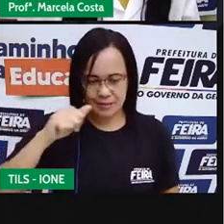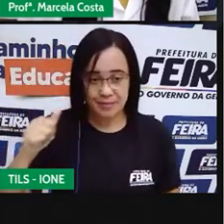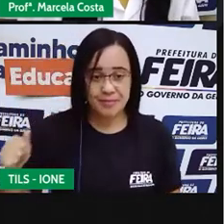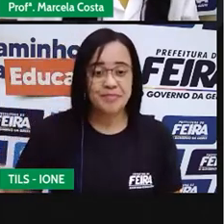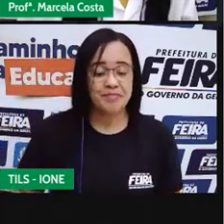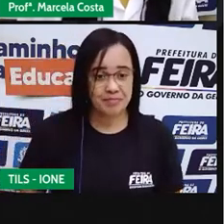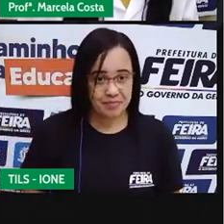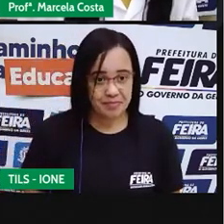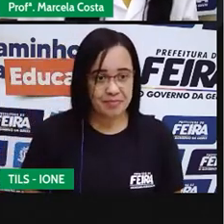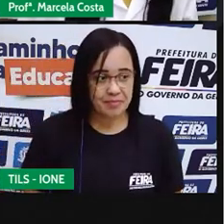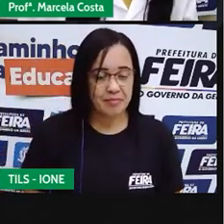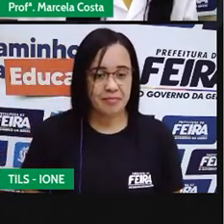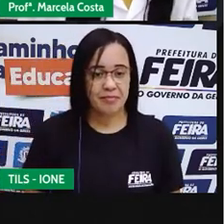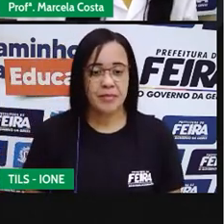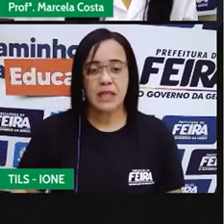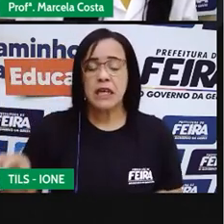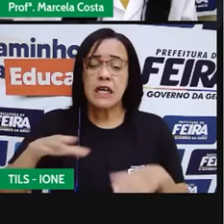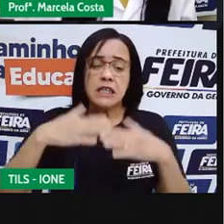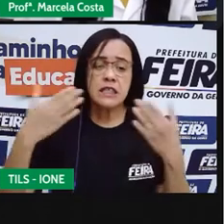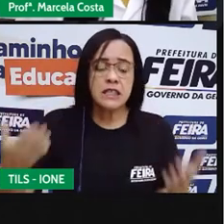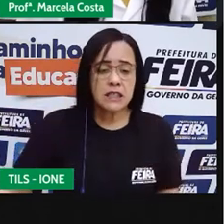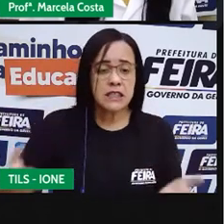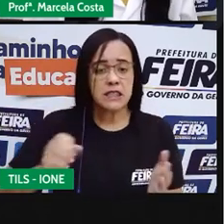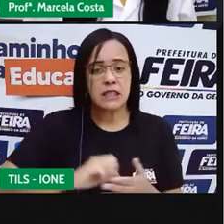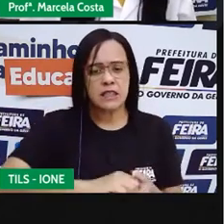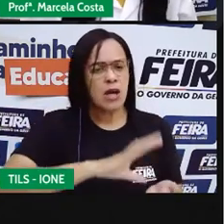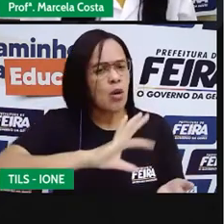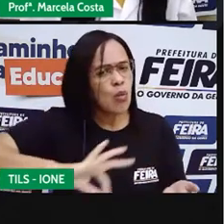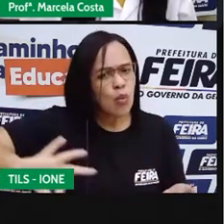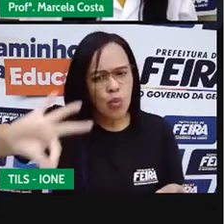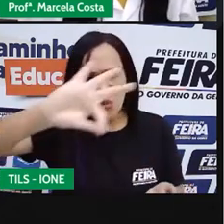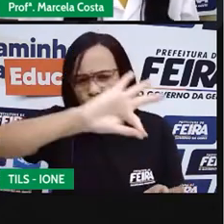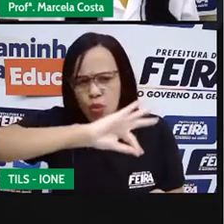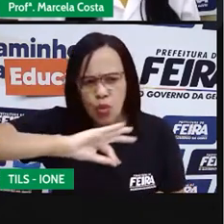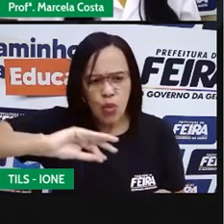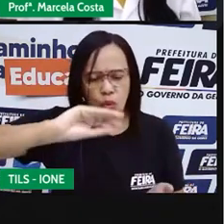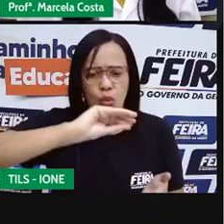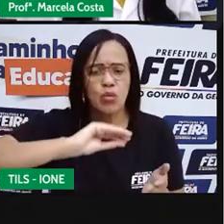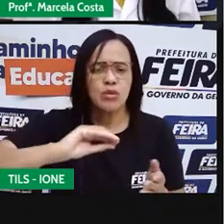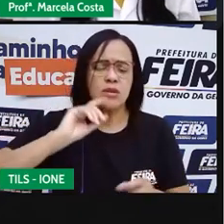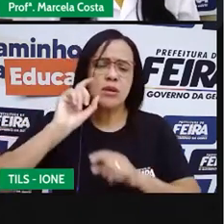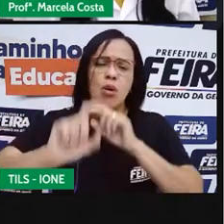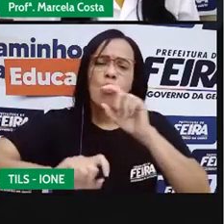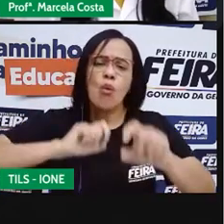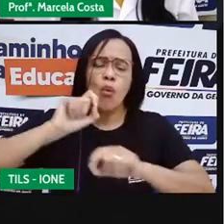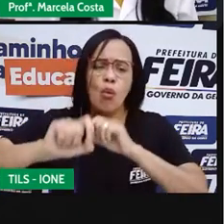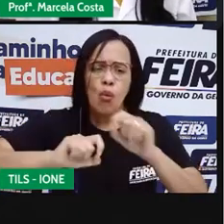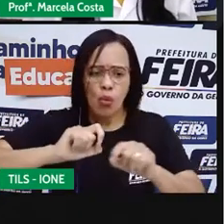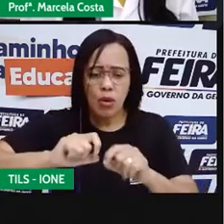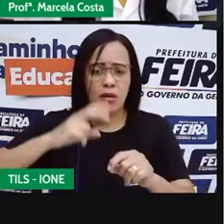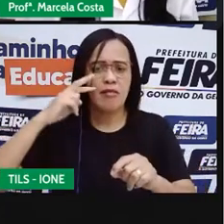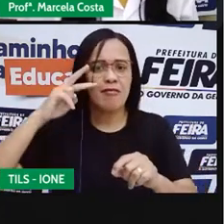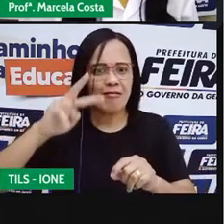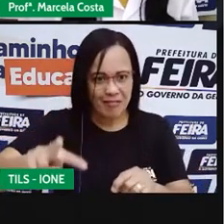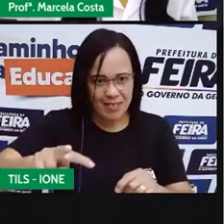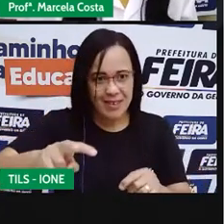Entre essas personagens, a gente observa as semelhanças e também observa diferenças.